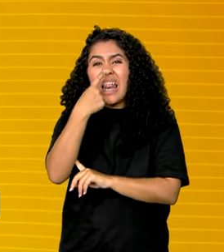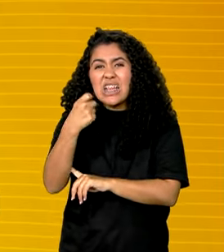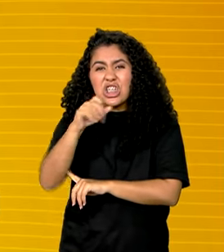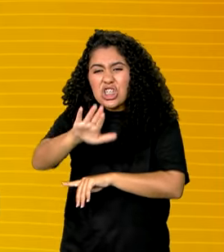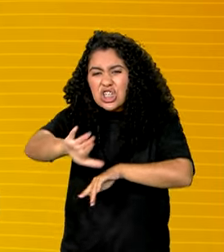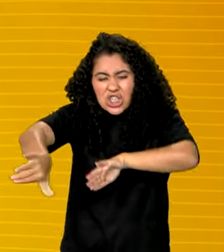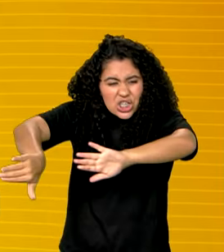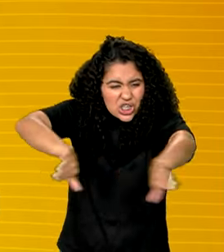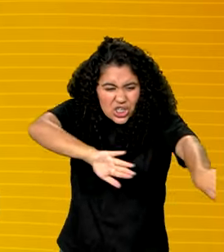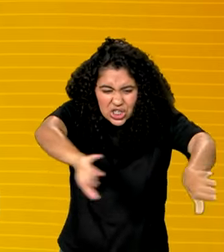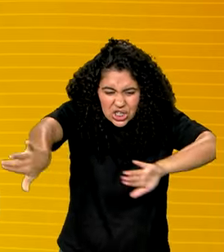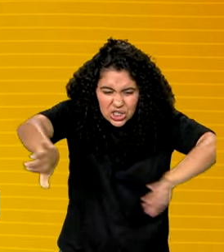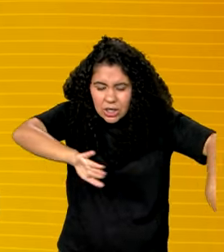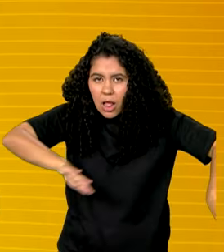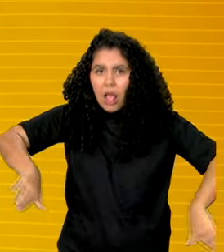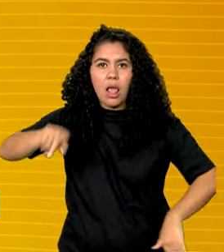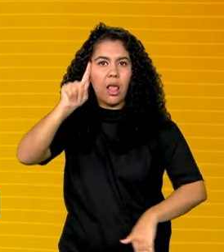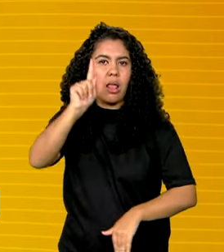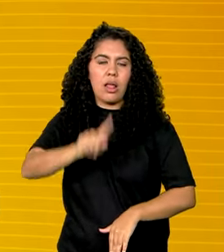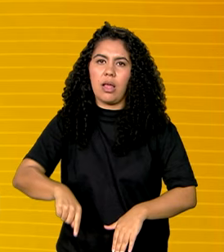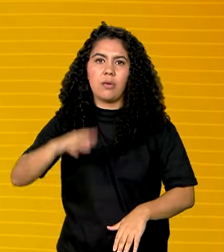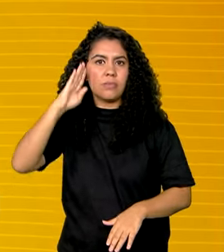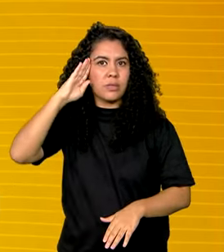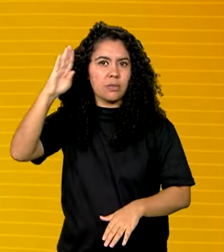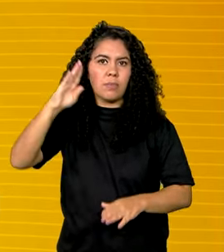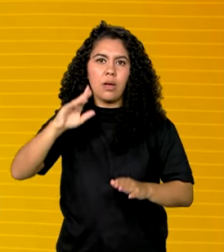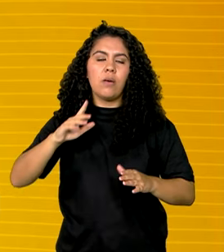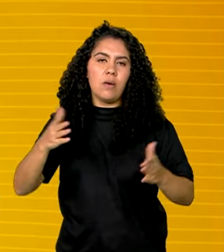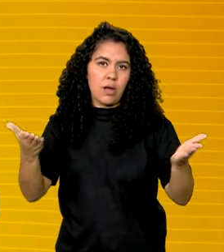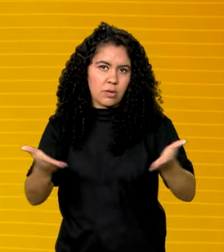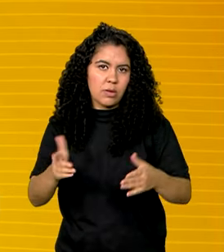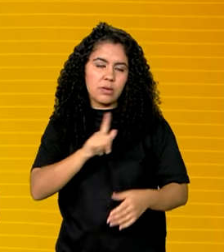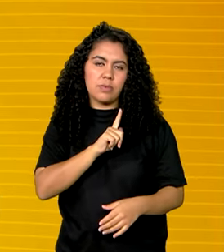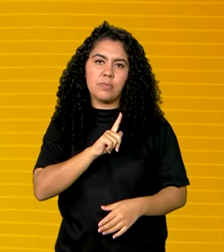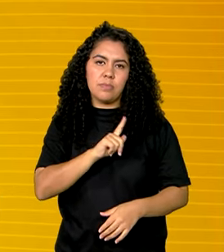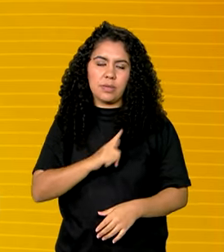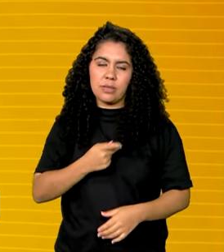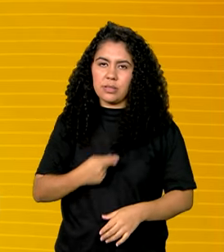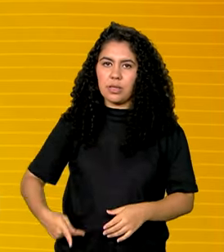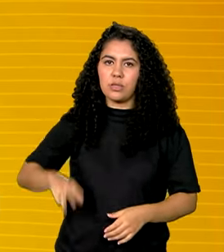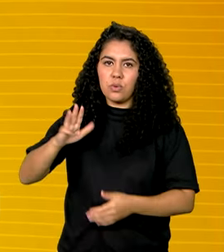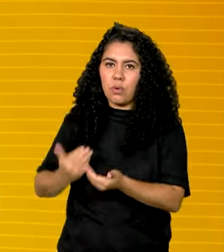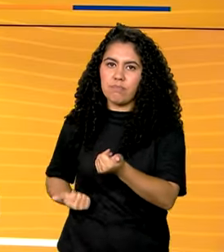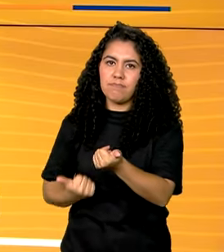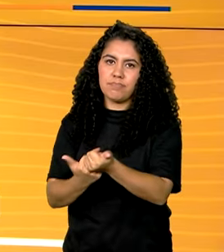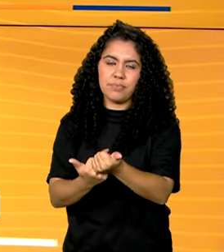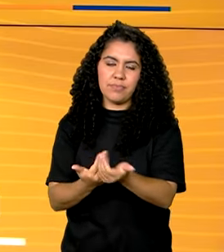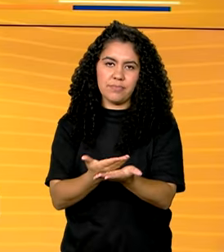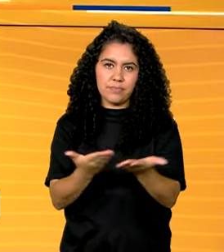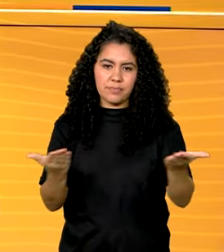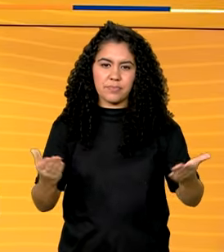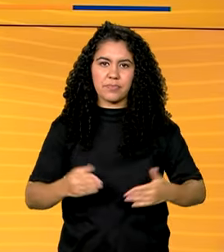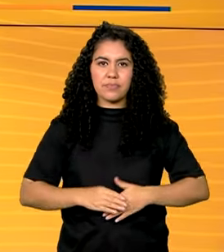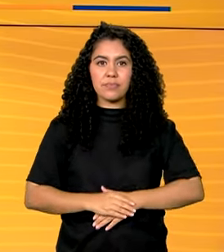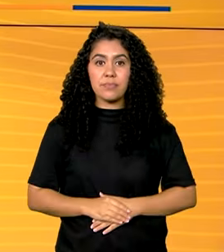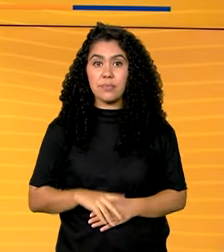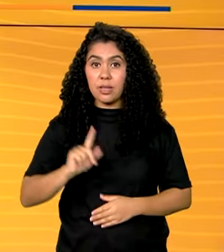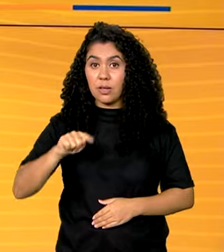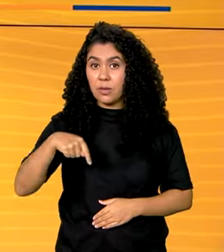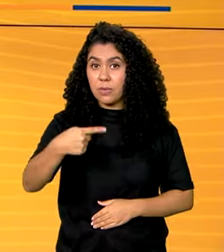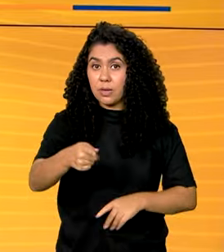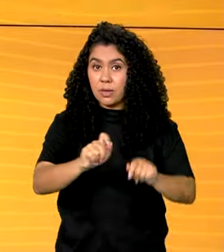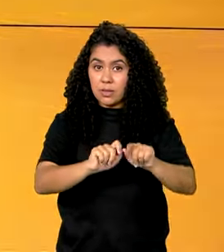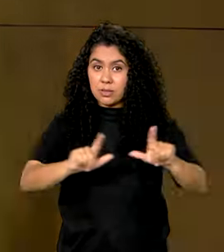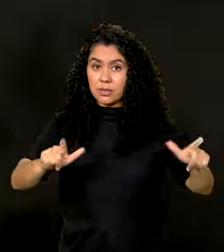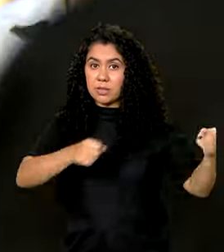Essa é uma prioridade do apoio do governo do presidente Lula aos municípios do nosso estado neste momento. Veja a seguir